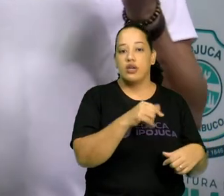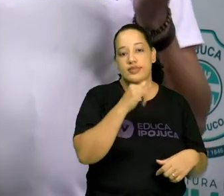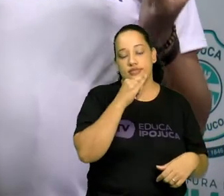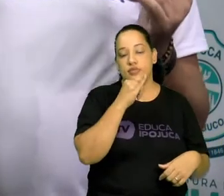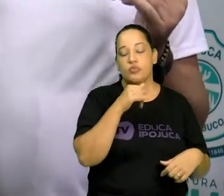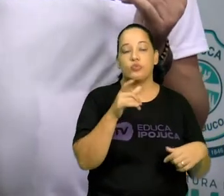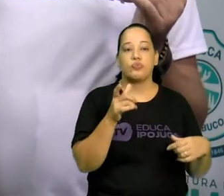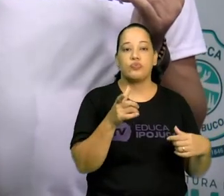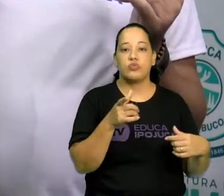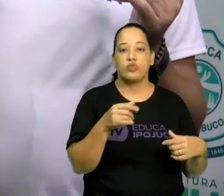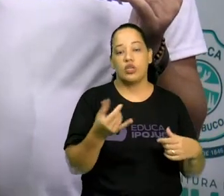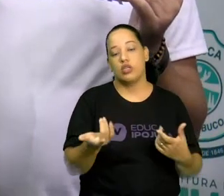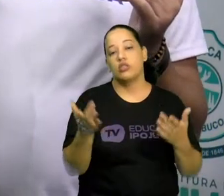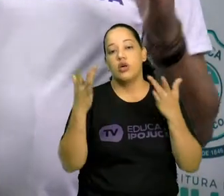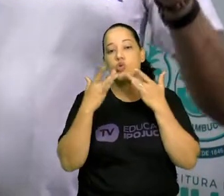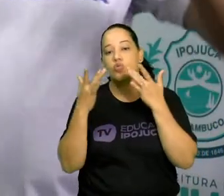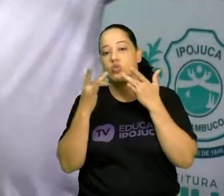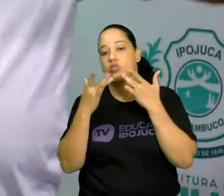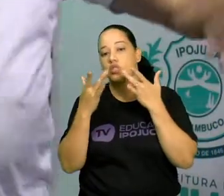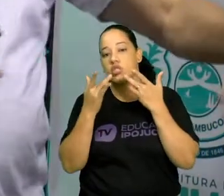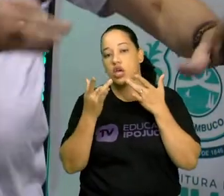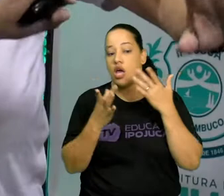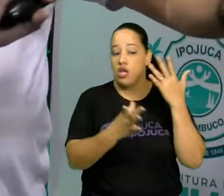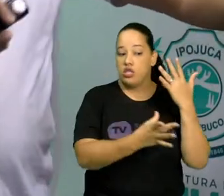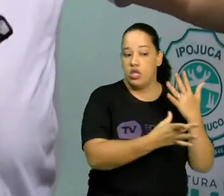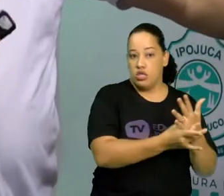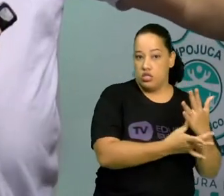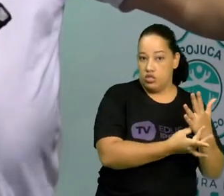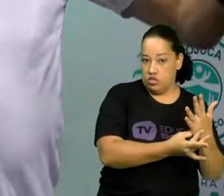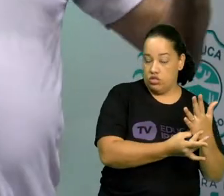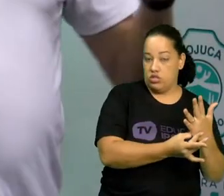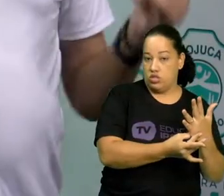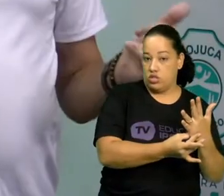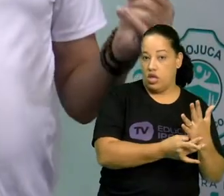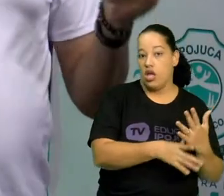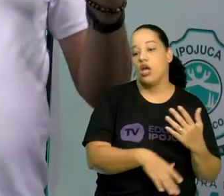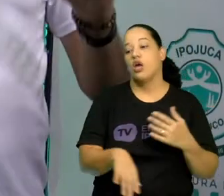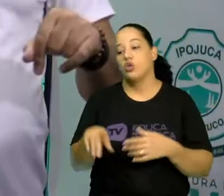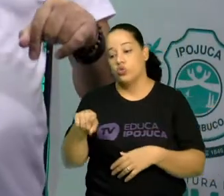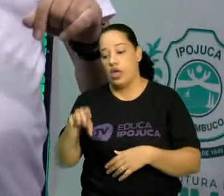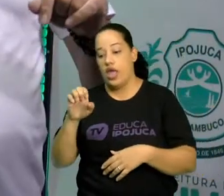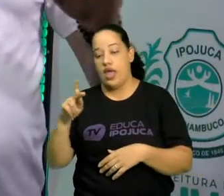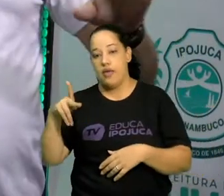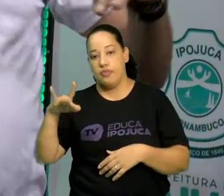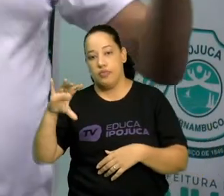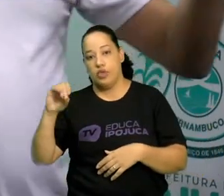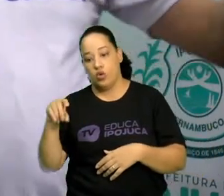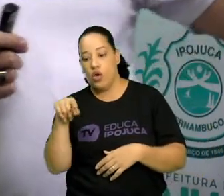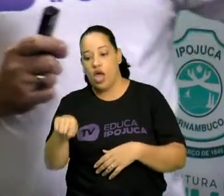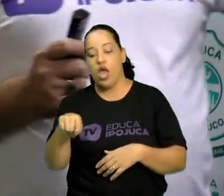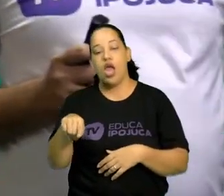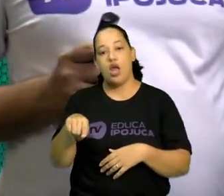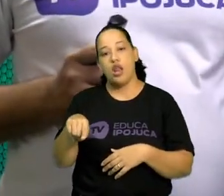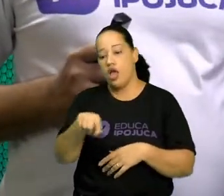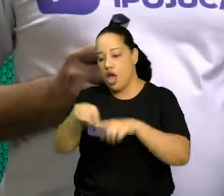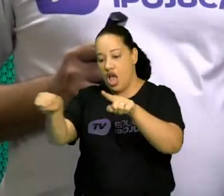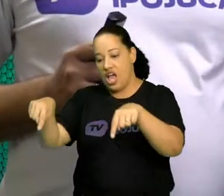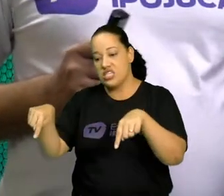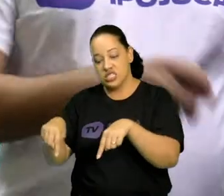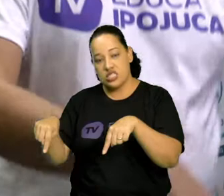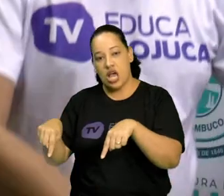Então, no teatro realista, o lugar é aquele ali, é aquela sala. No teatro épico, a sala pode se transformar no oceano.